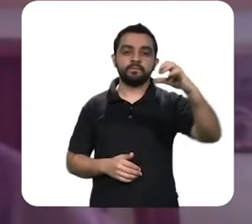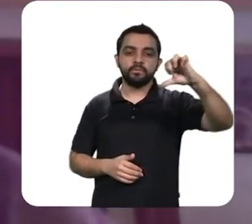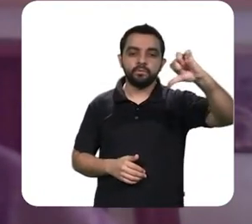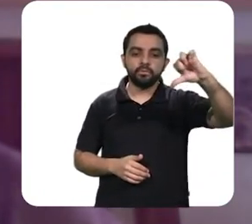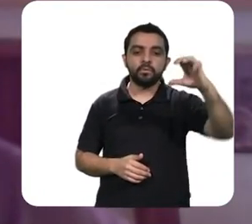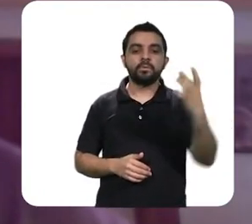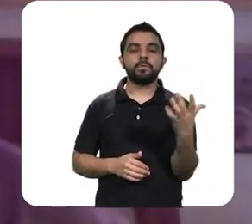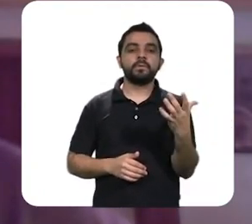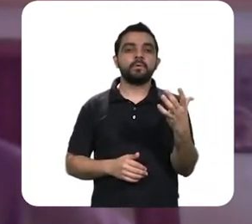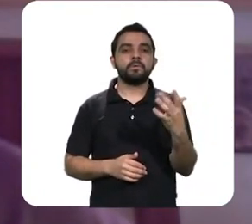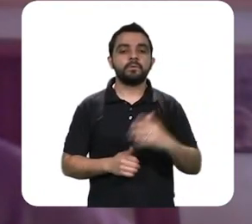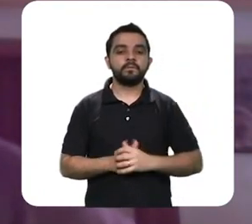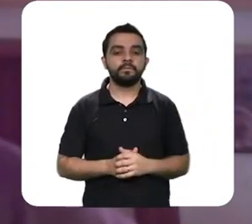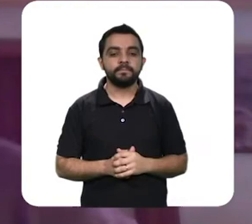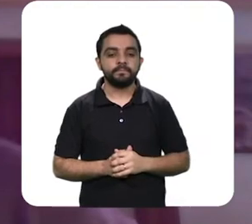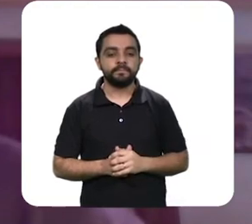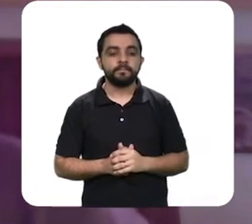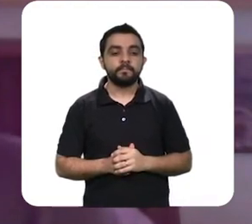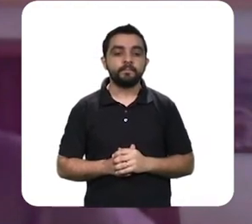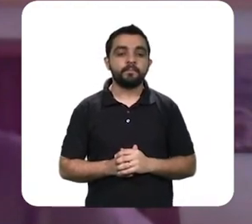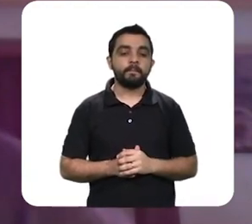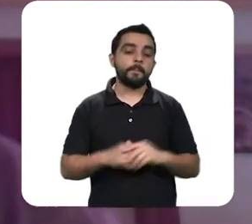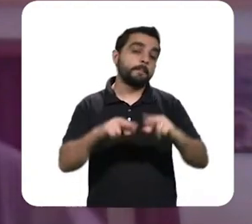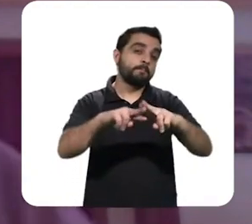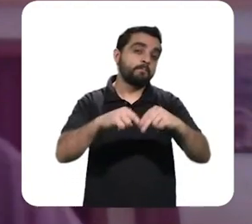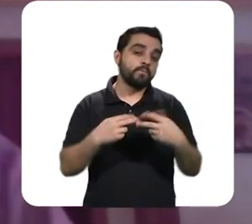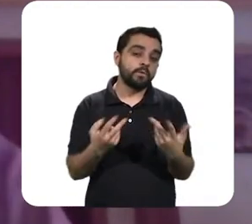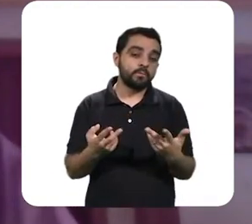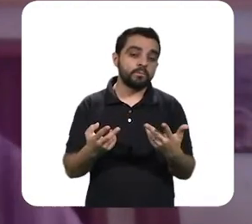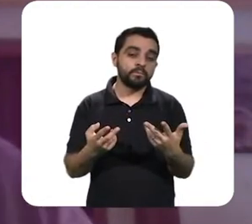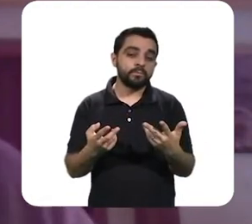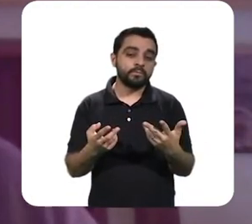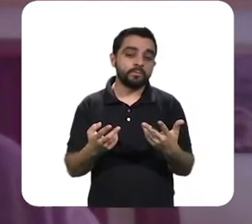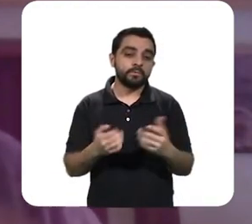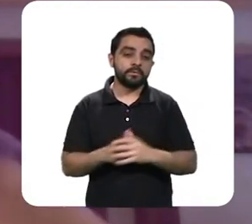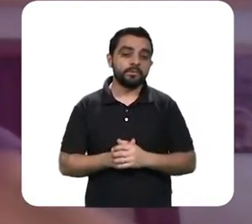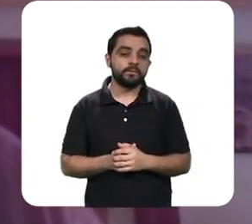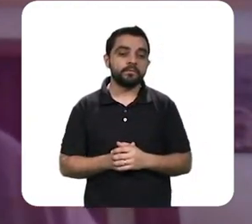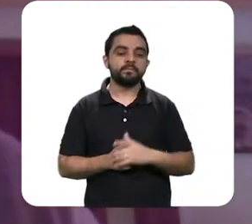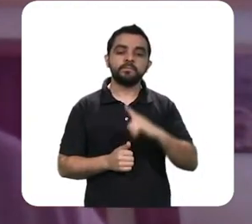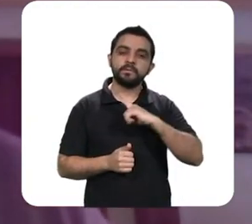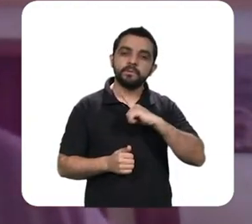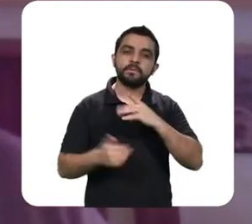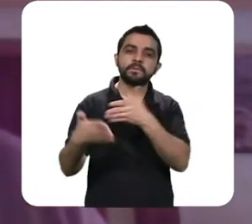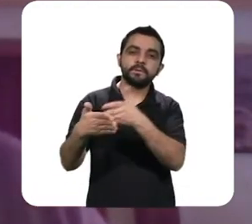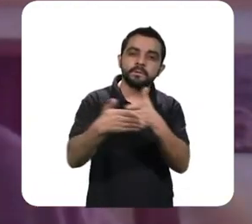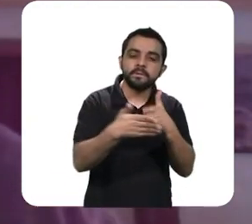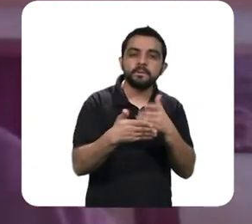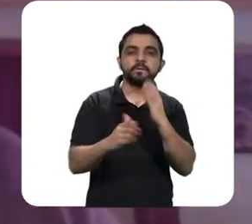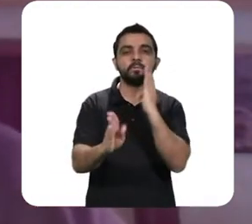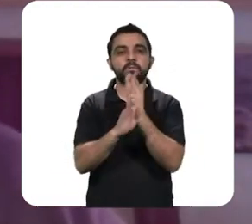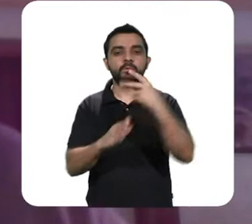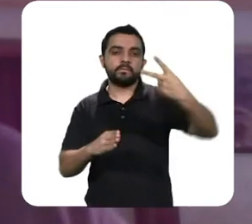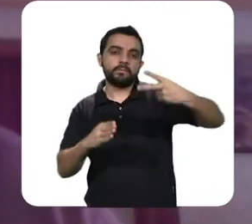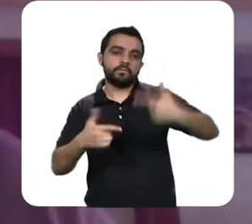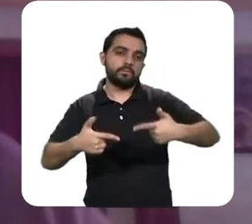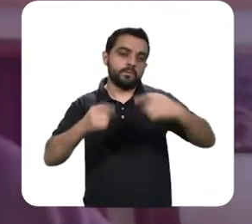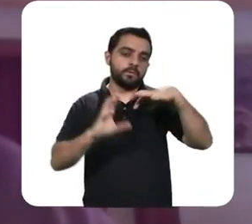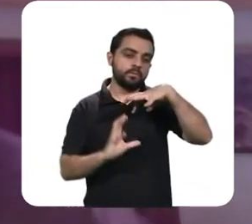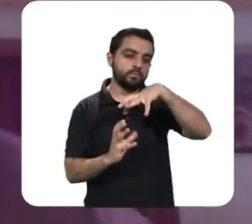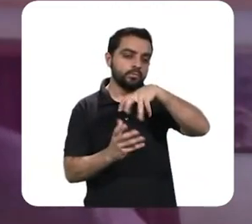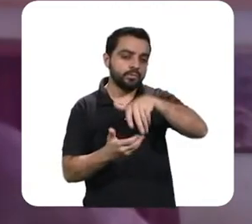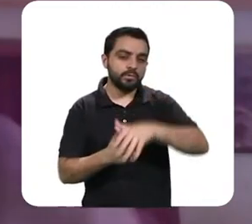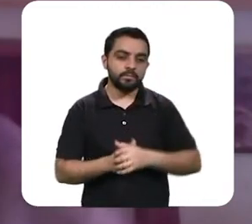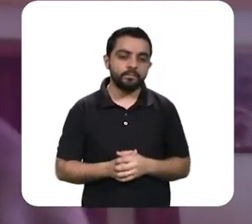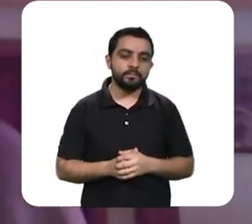nas relações entre Estado e mercado que são profundamente modificadas pela Segunda Guerra Mundial. Gostaria de falar agora